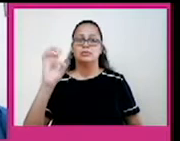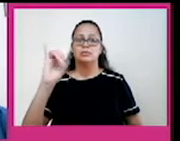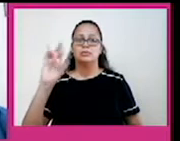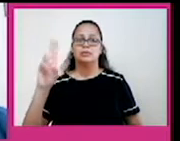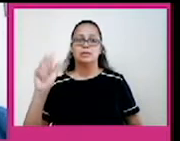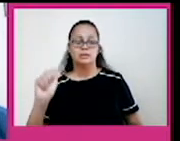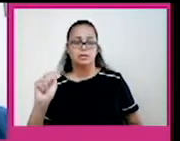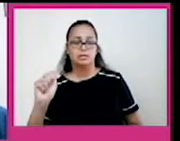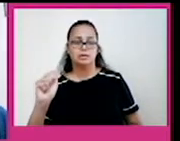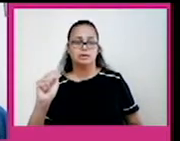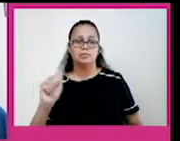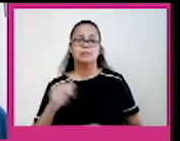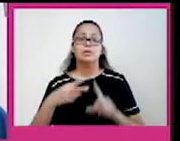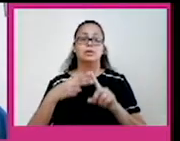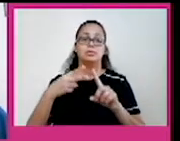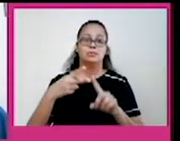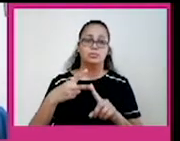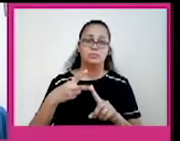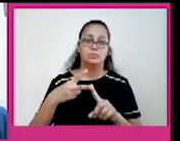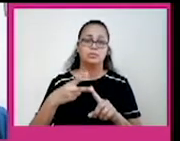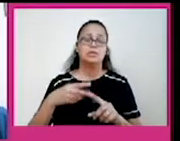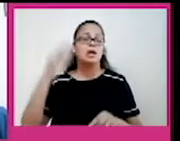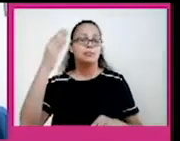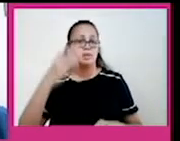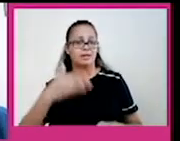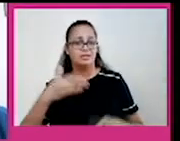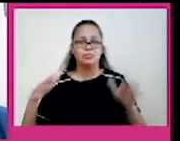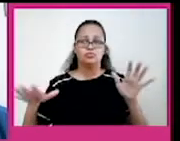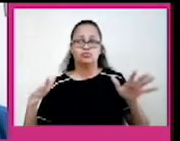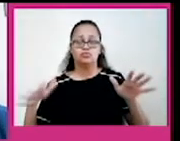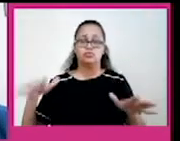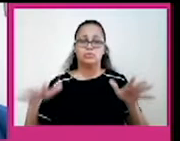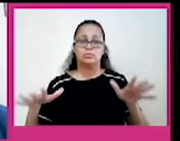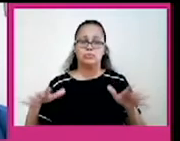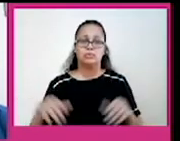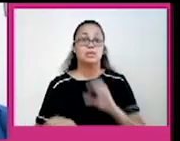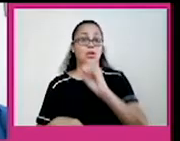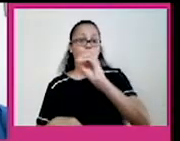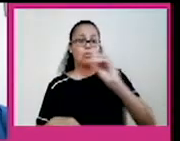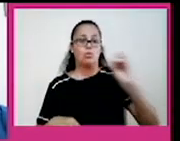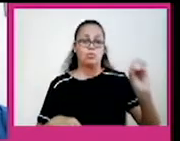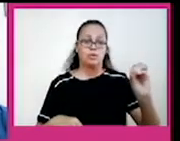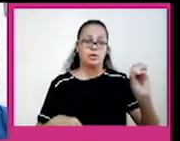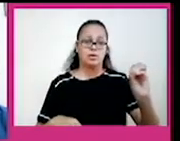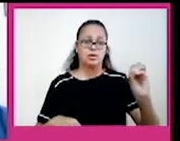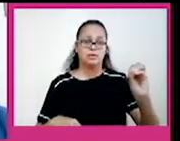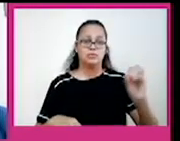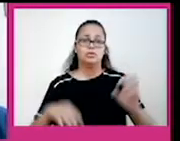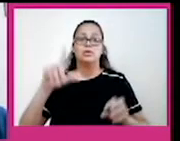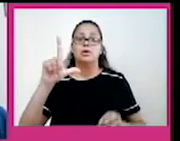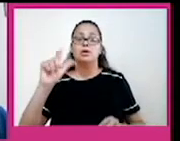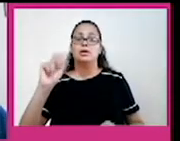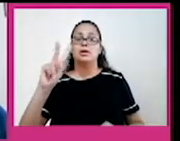ao sul, com forte instabilidade geológica, ou seja, a presença aí de tremores. No oeste, a decomposição de lavas vulcânicas,